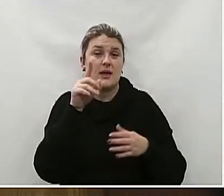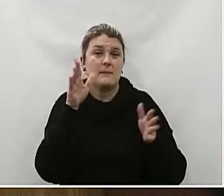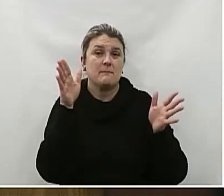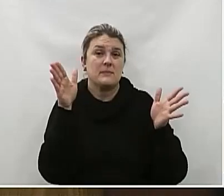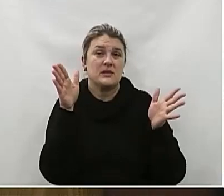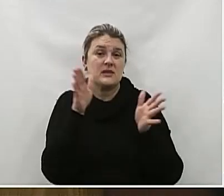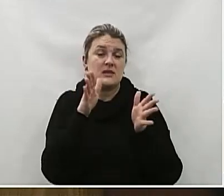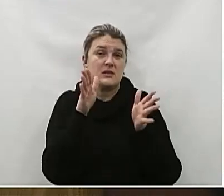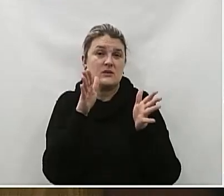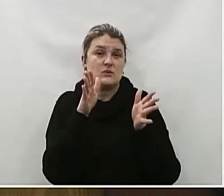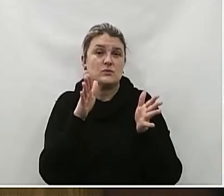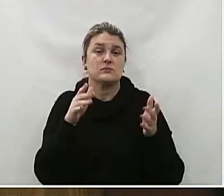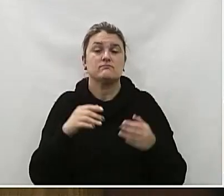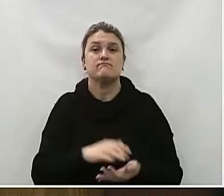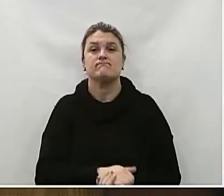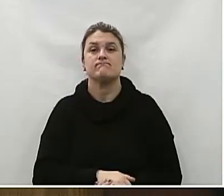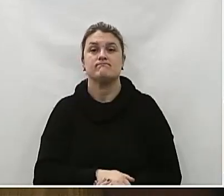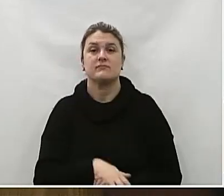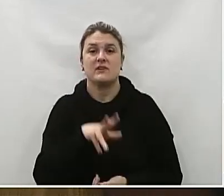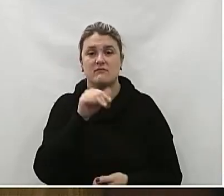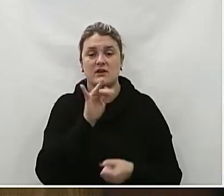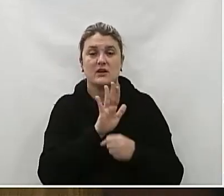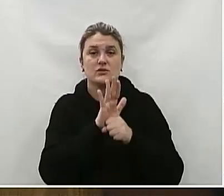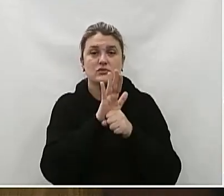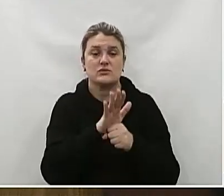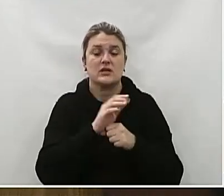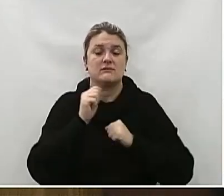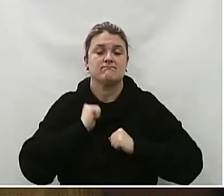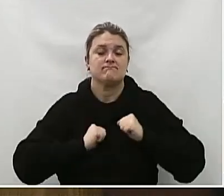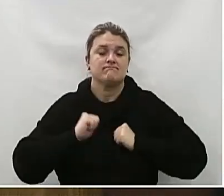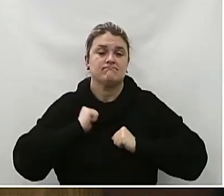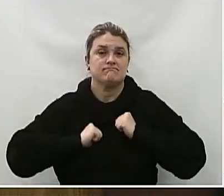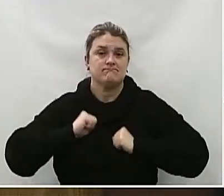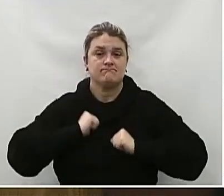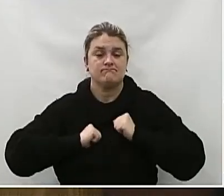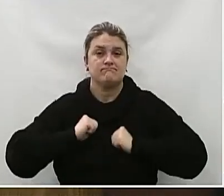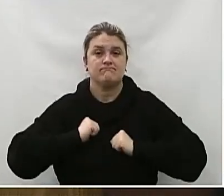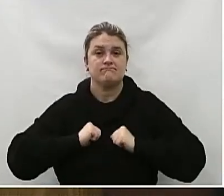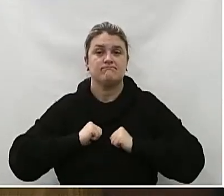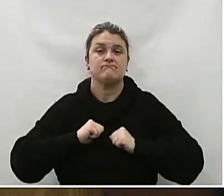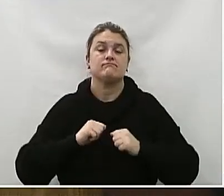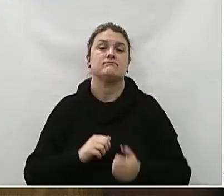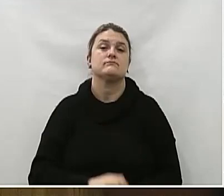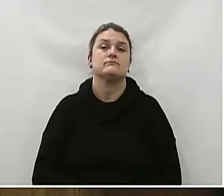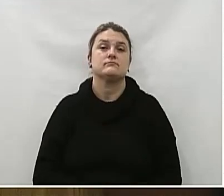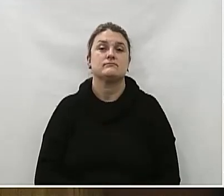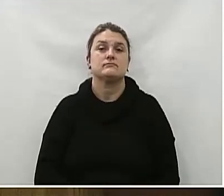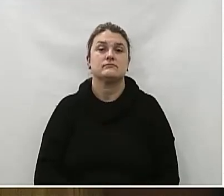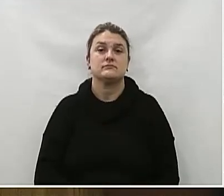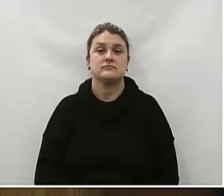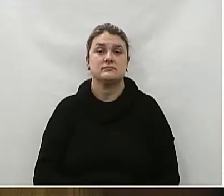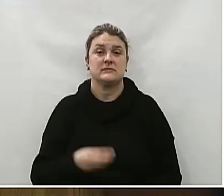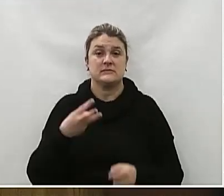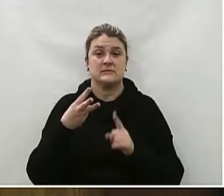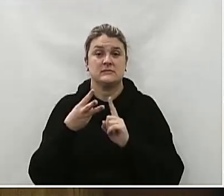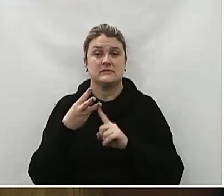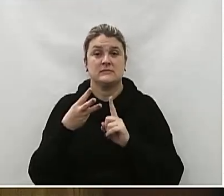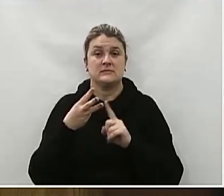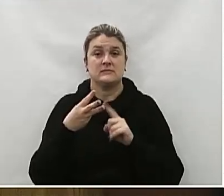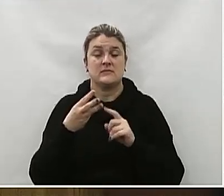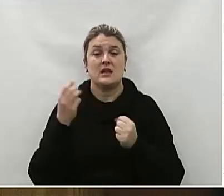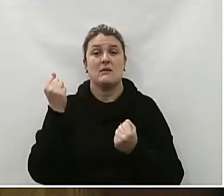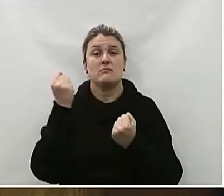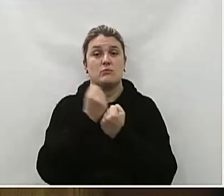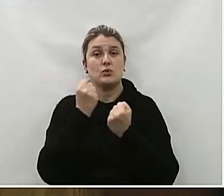Doente querido Isso pode ajudar A reduzir O estresse E a angústia Emocional Associados A uma perda 3. O apoio A